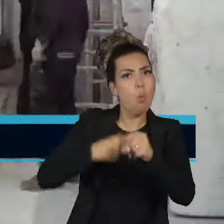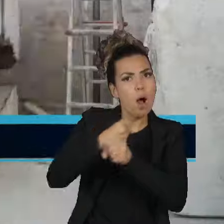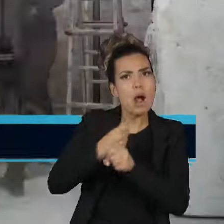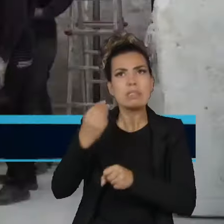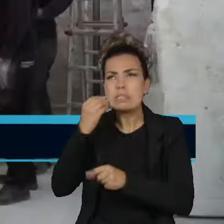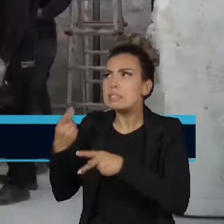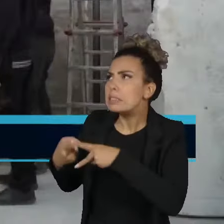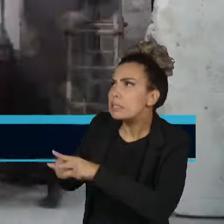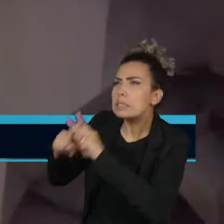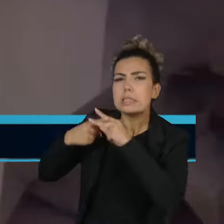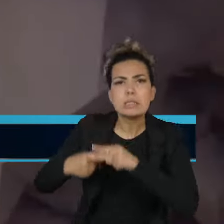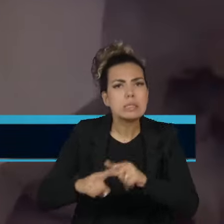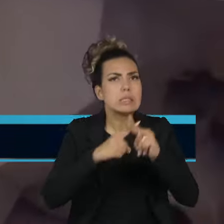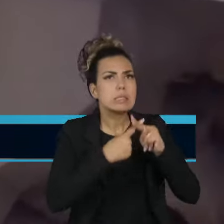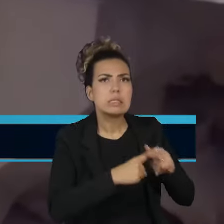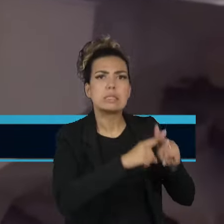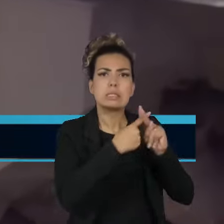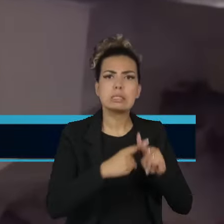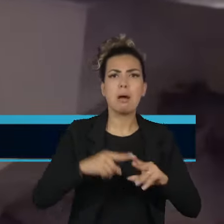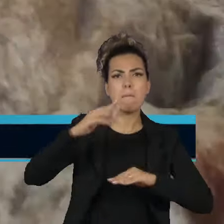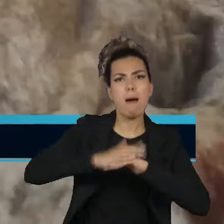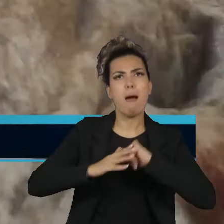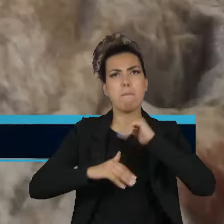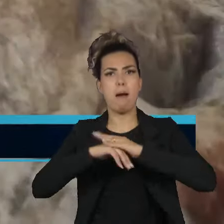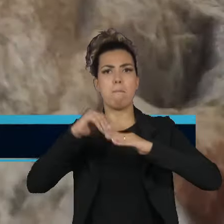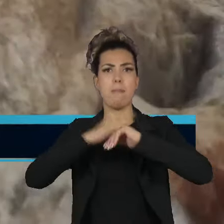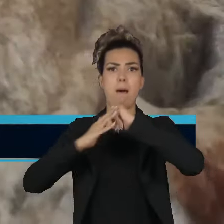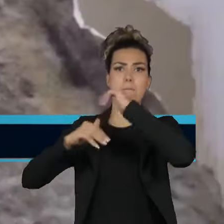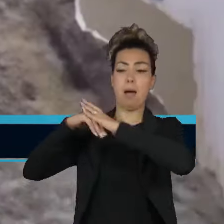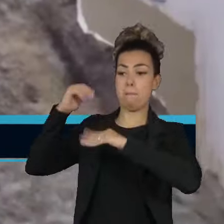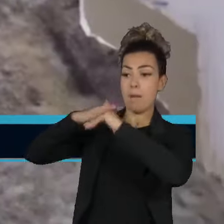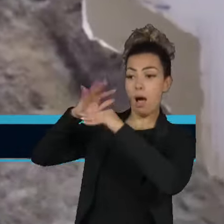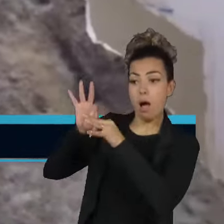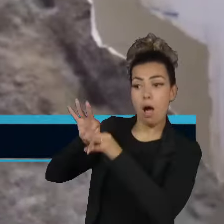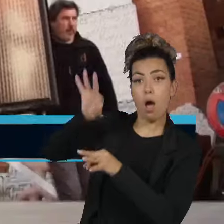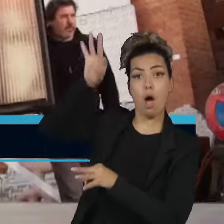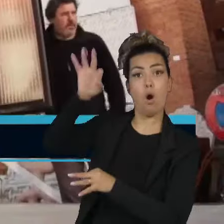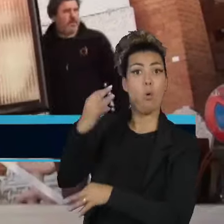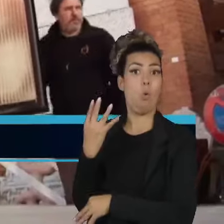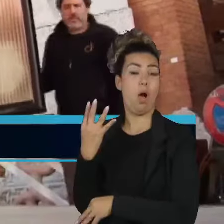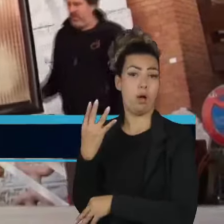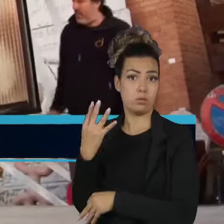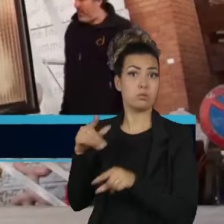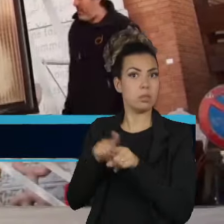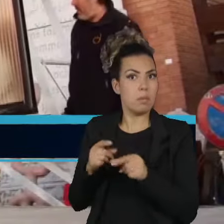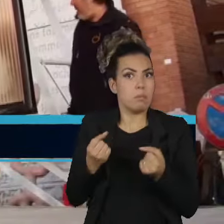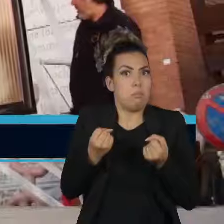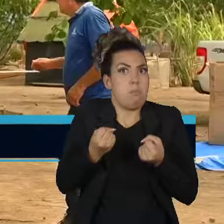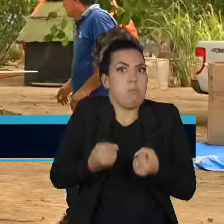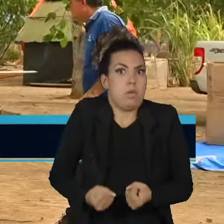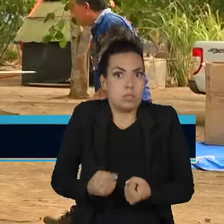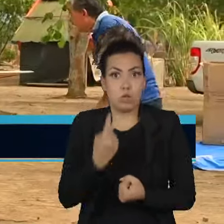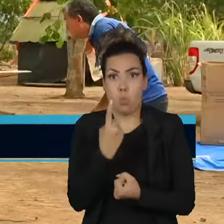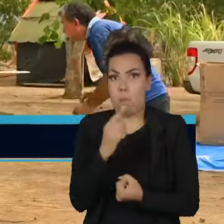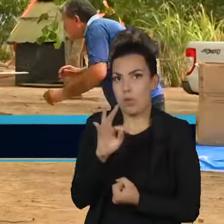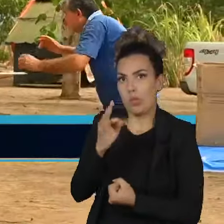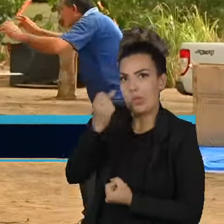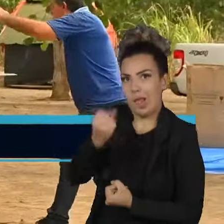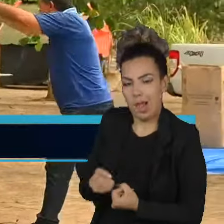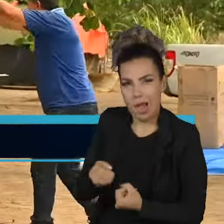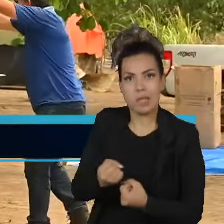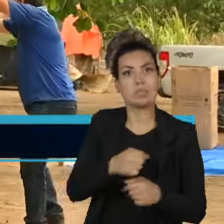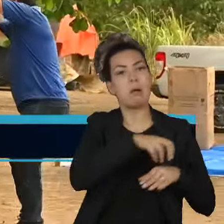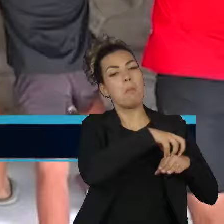A escultura tem quatro metros de altura e pesa uma tonelada. Cruzou o mundo, atravessou o